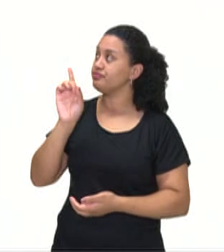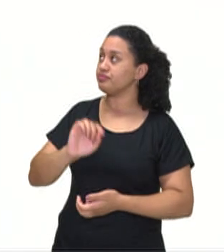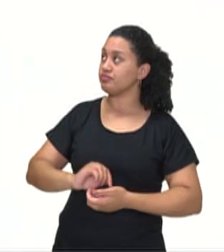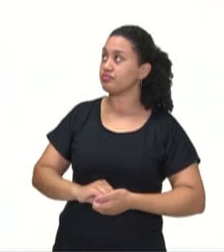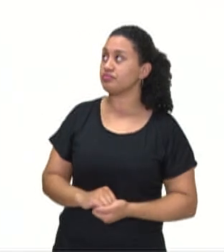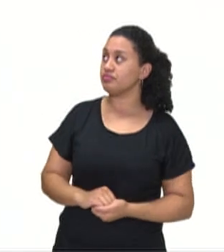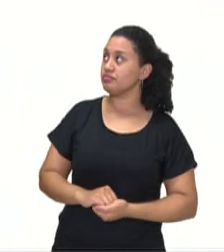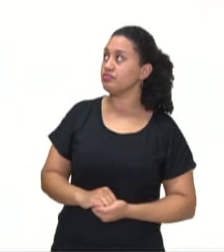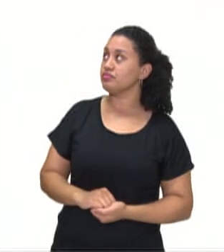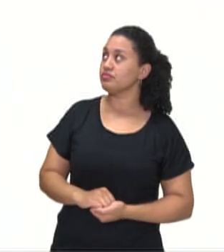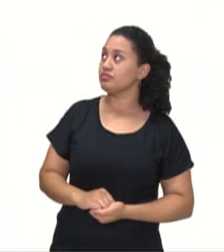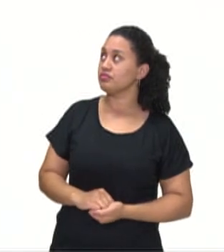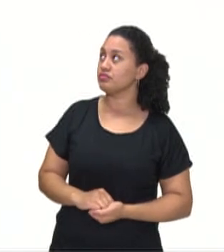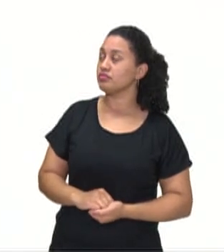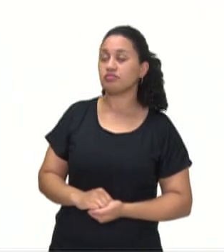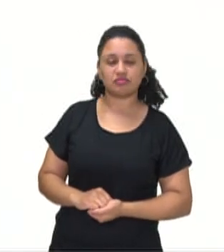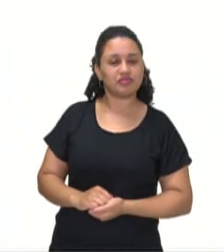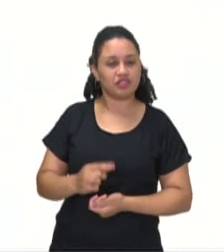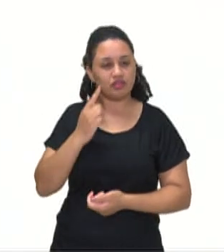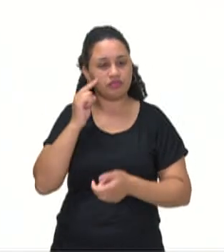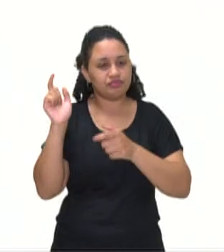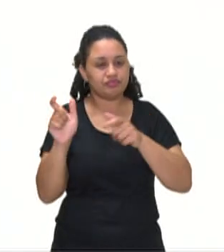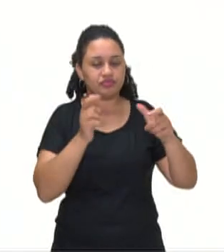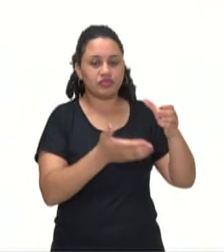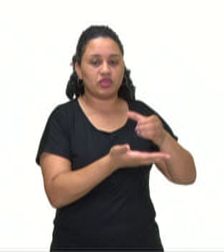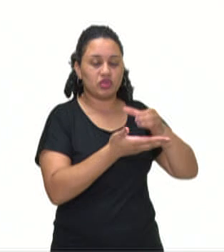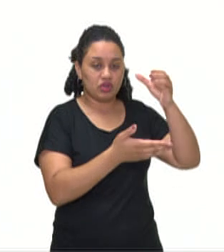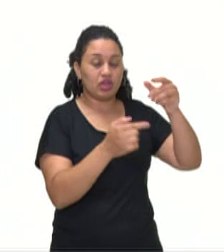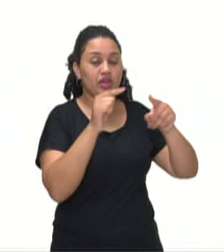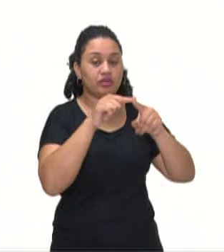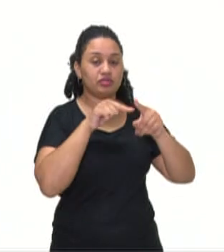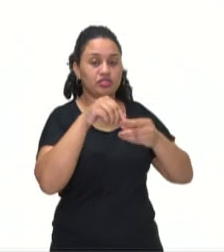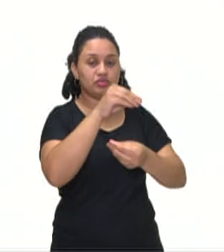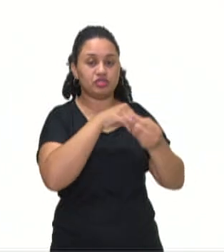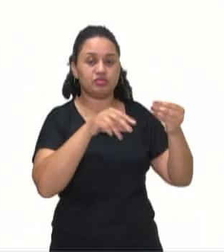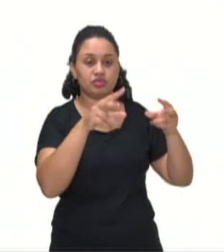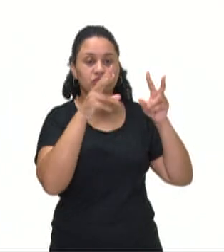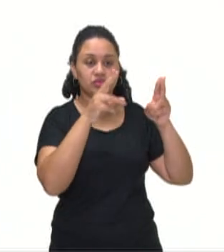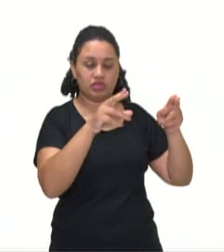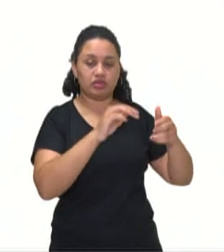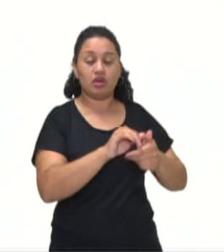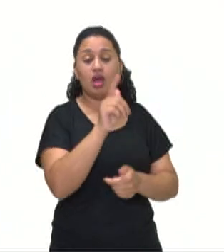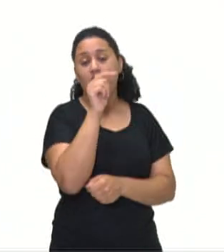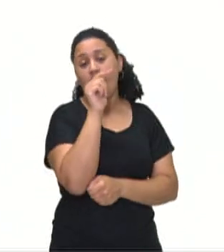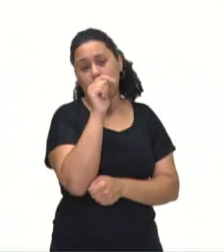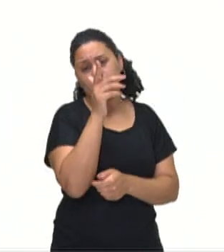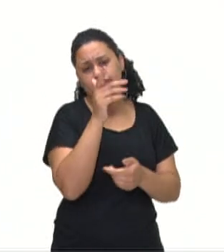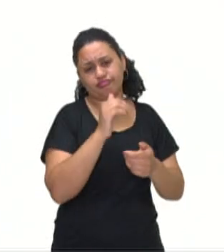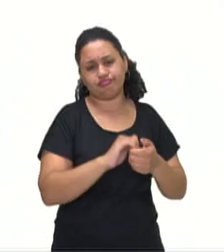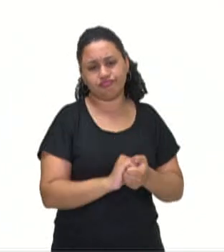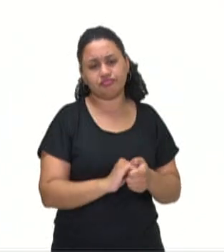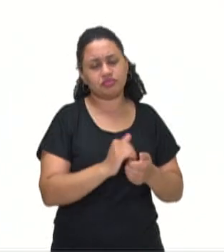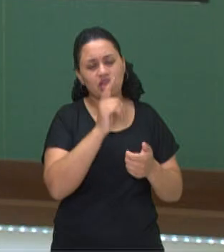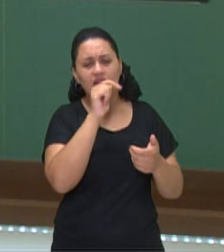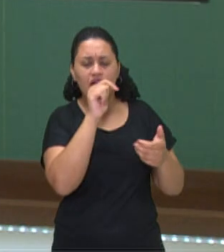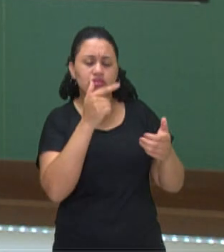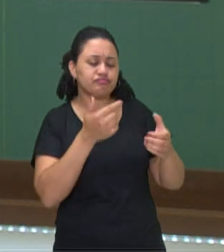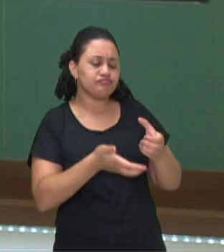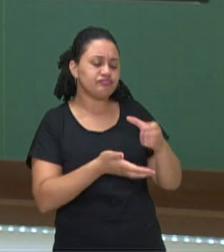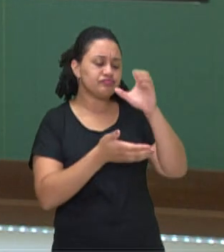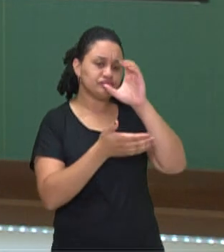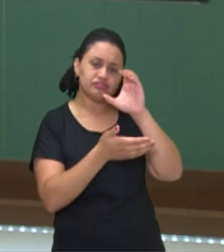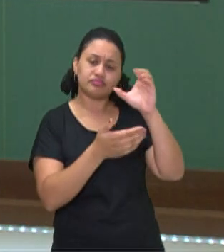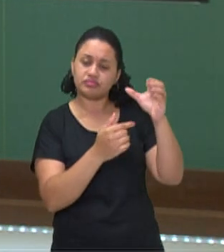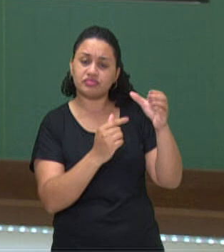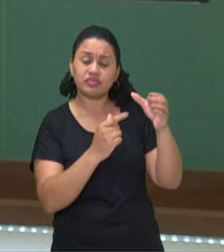nós temos uma representação de uma mistura do tipo homogênea. No caso, a água. A água que nós bebemos, que